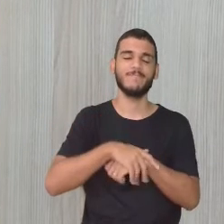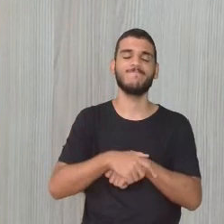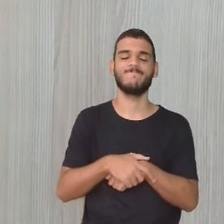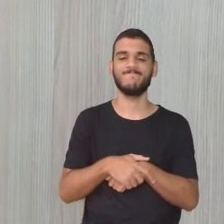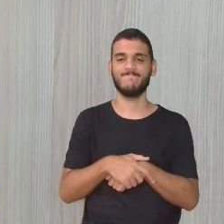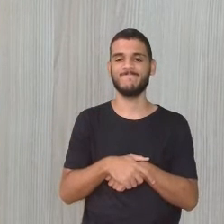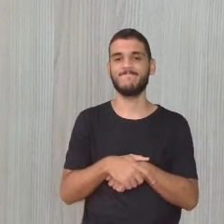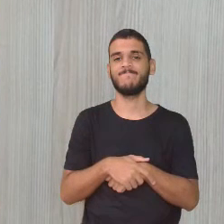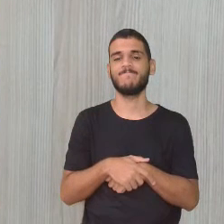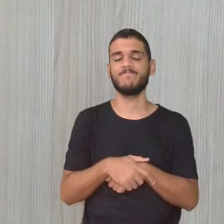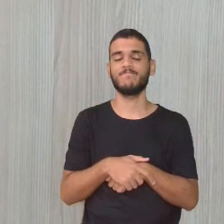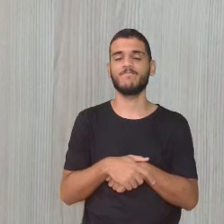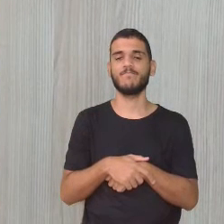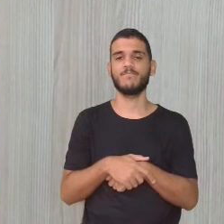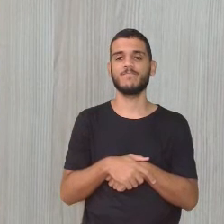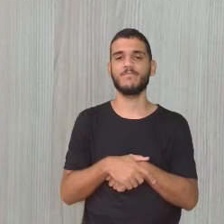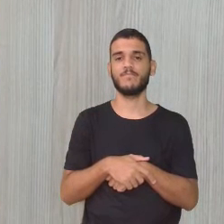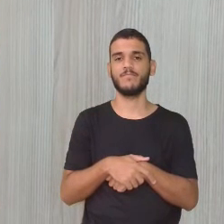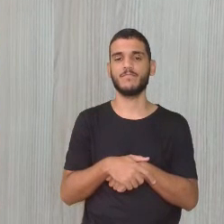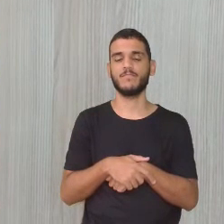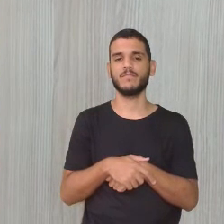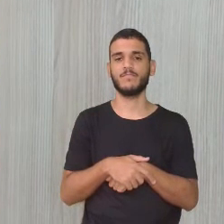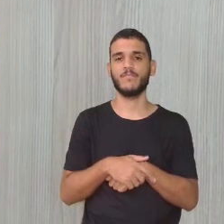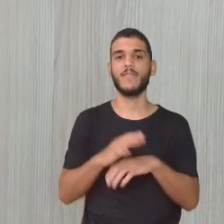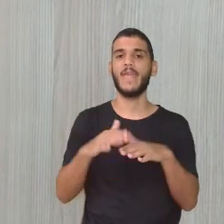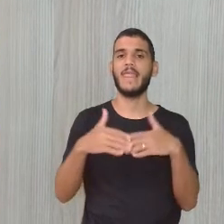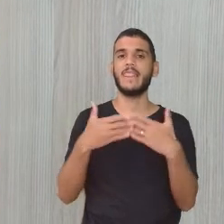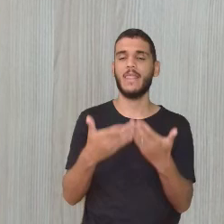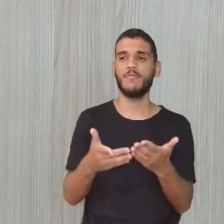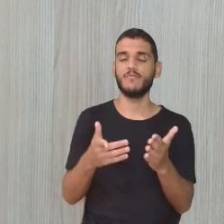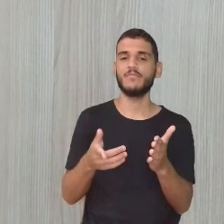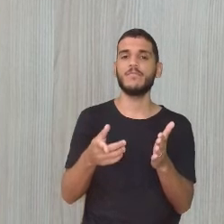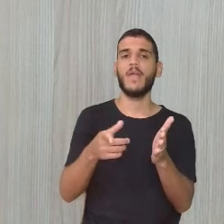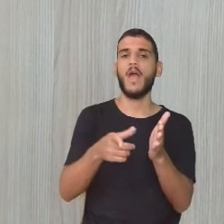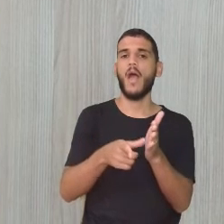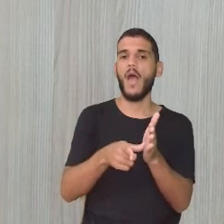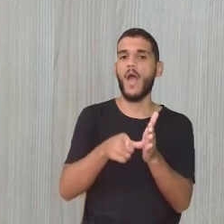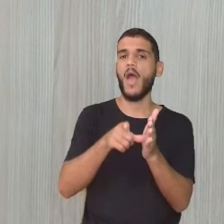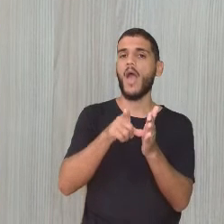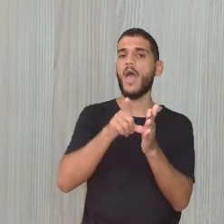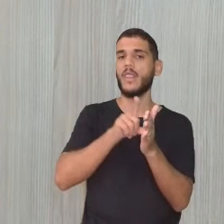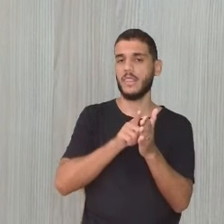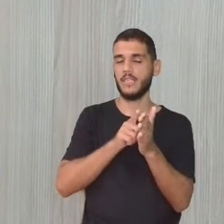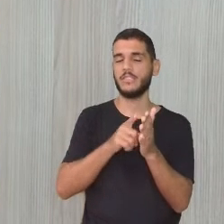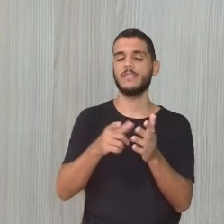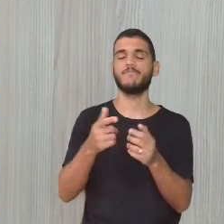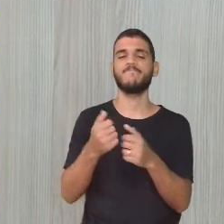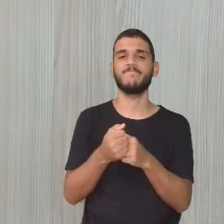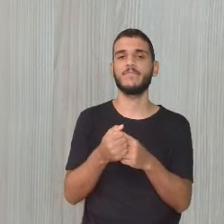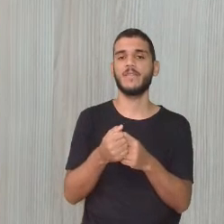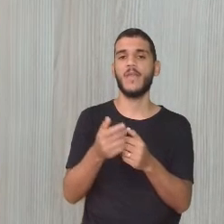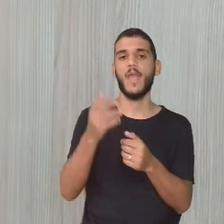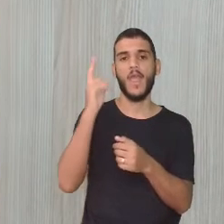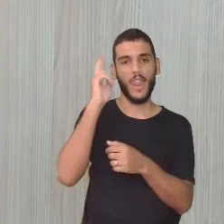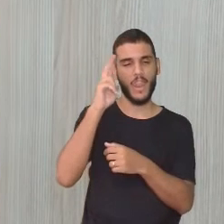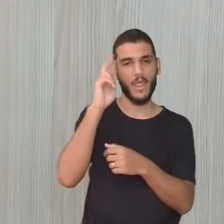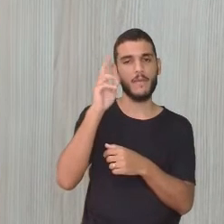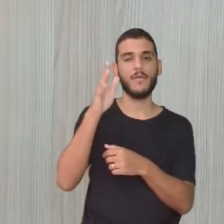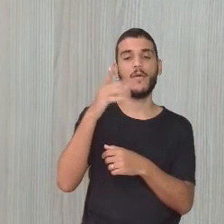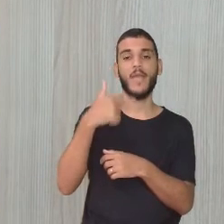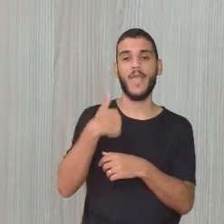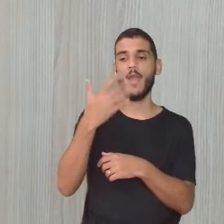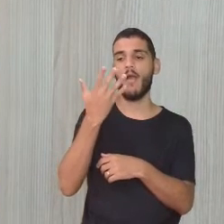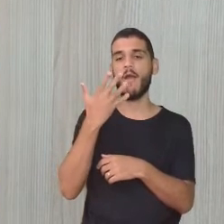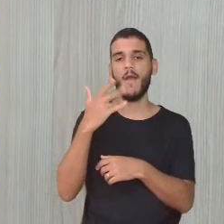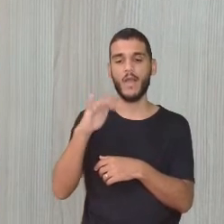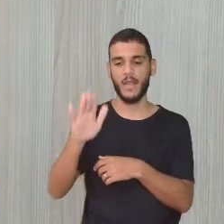do lixo. Inclusive, antigamente, eu lembro criança que existiam os lixões, né? Que é proibido hoje em dia. Hoje